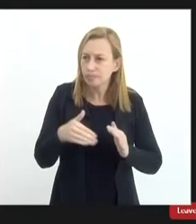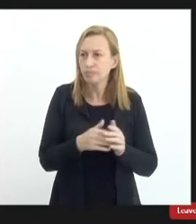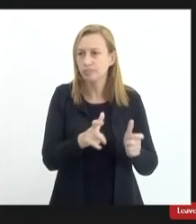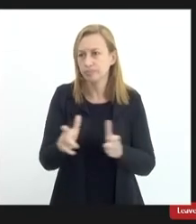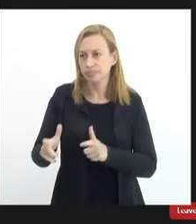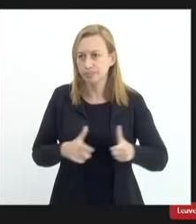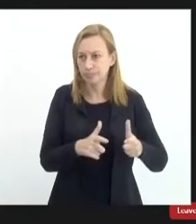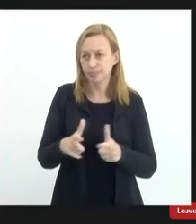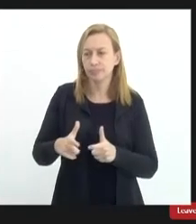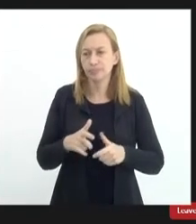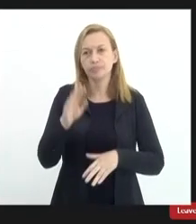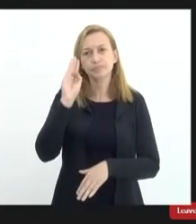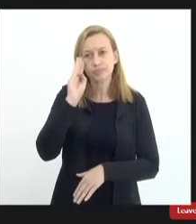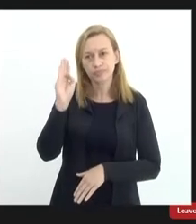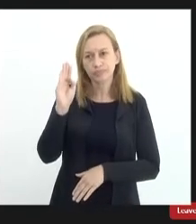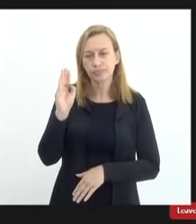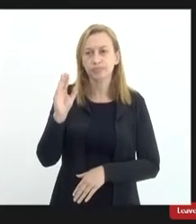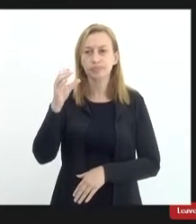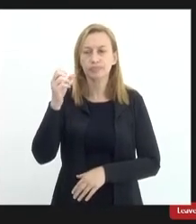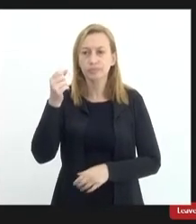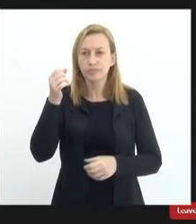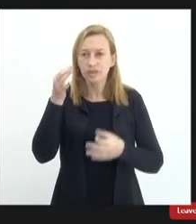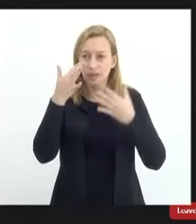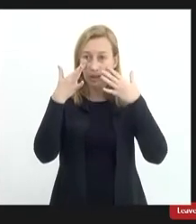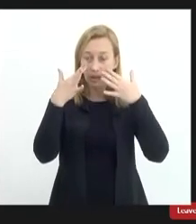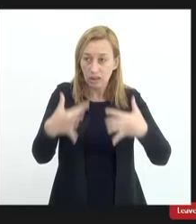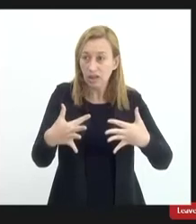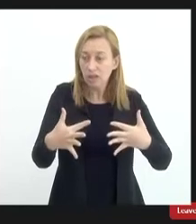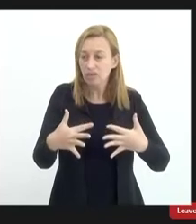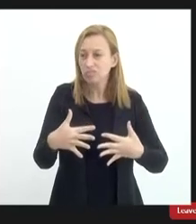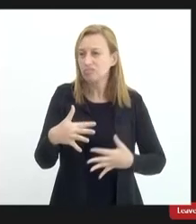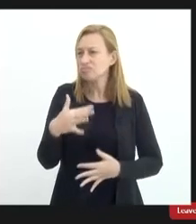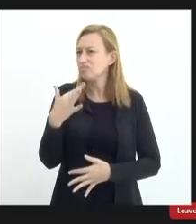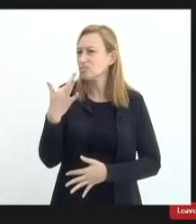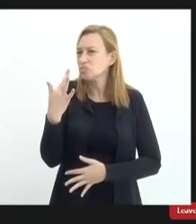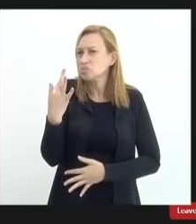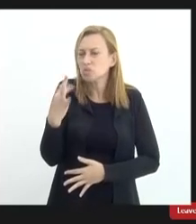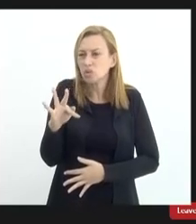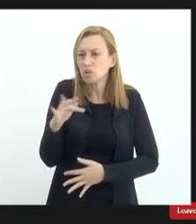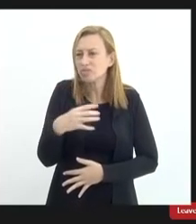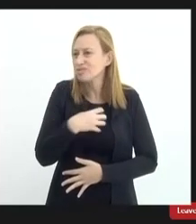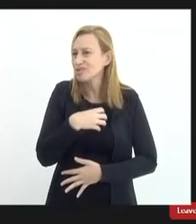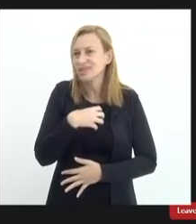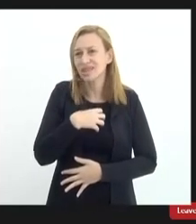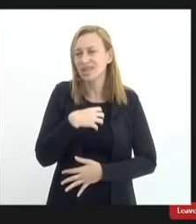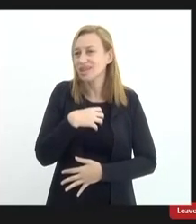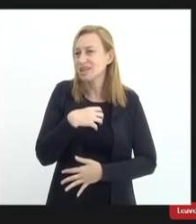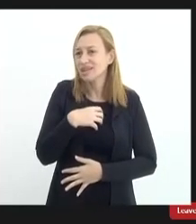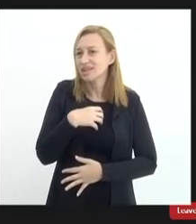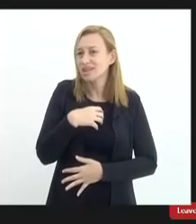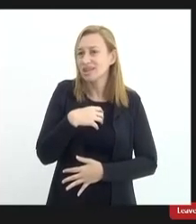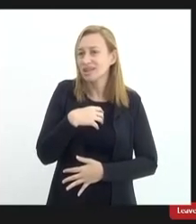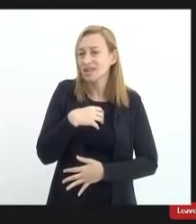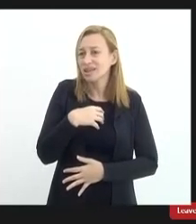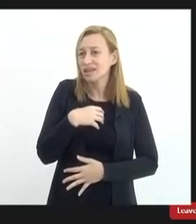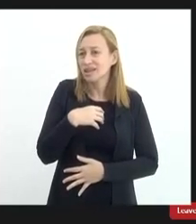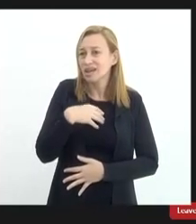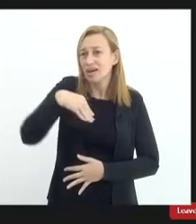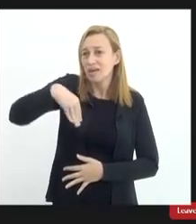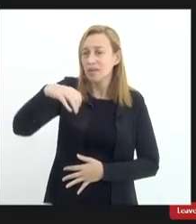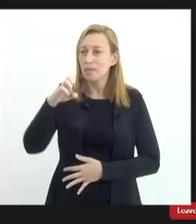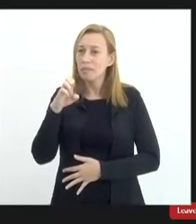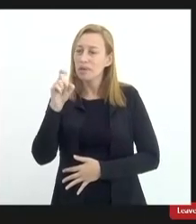lugares e principalmente alertar que não dói que a medula é uma fábrica de sangue é a